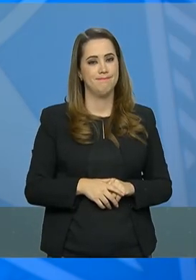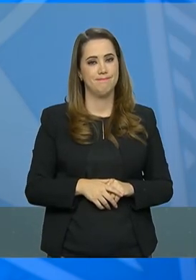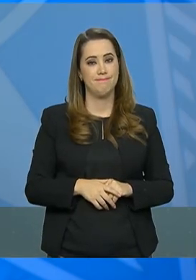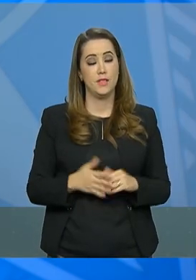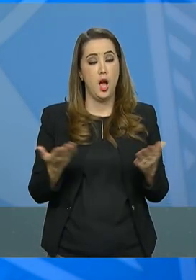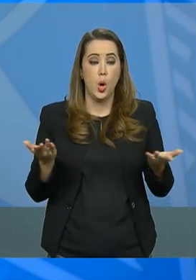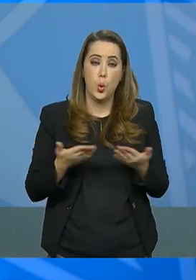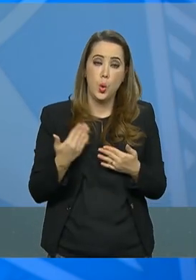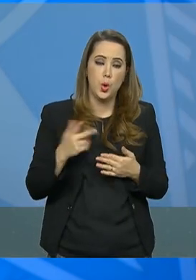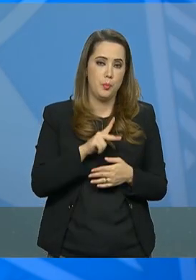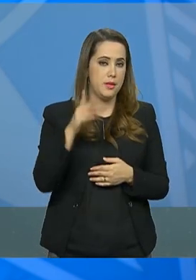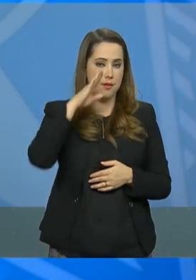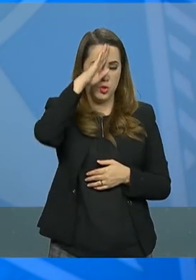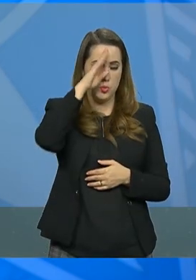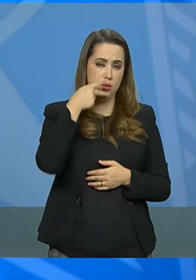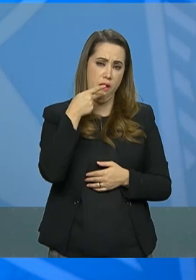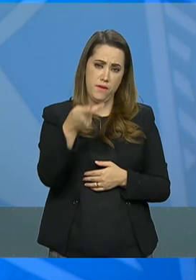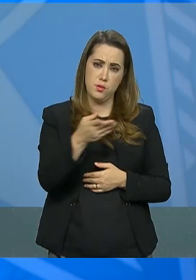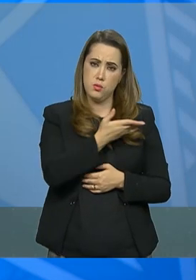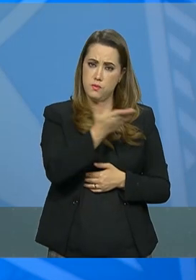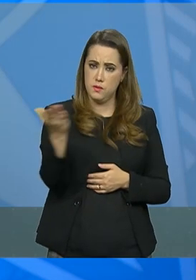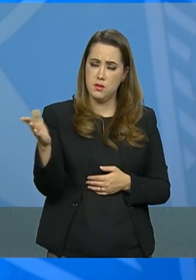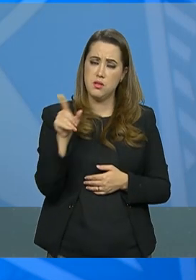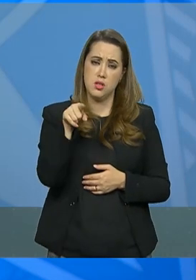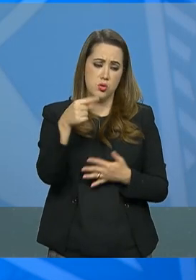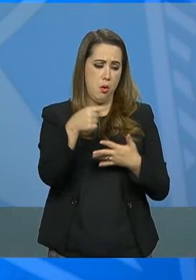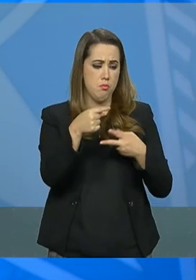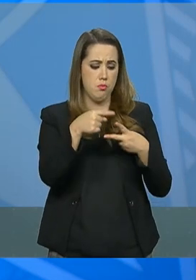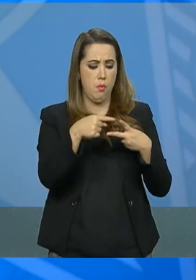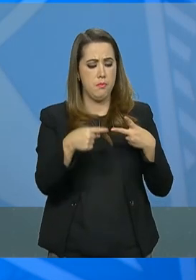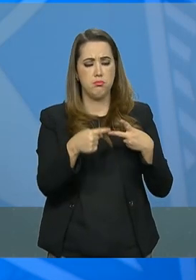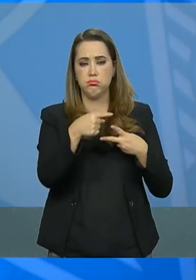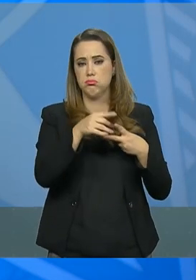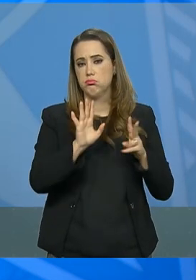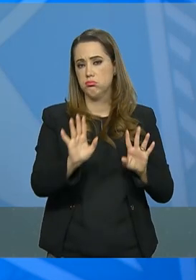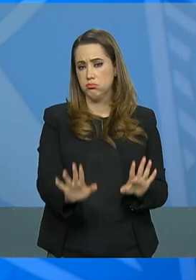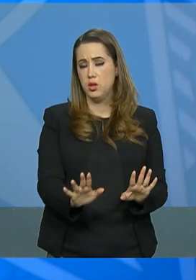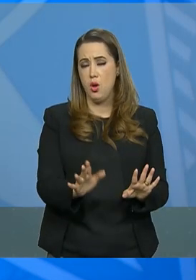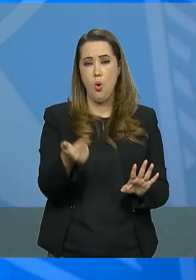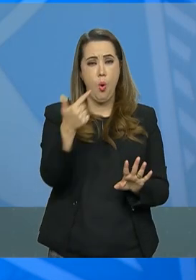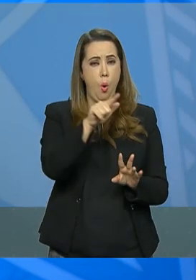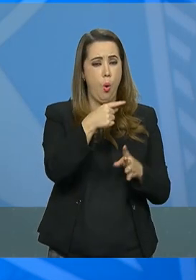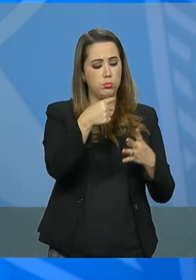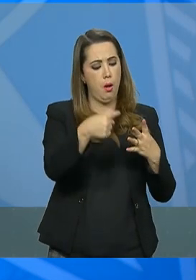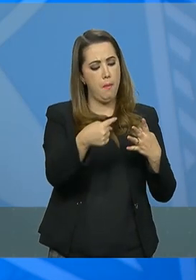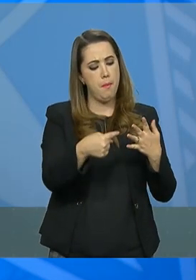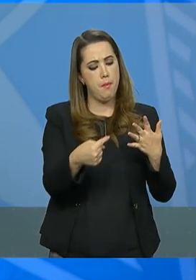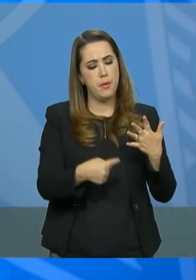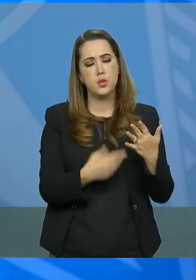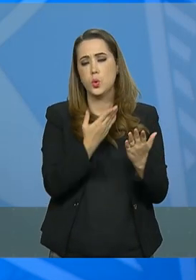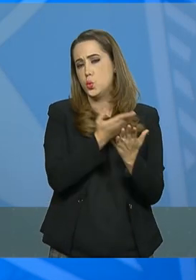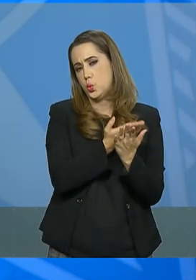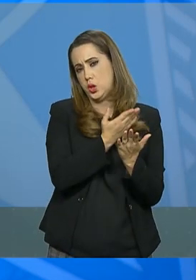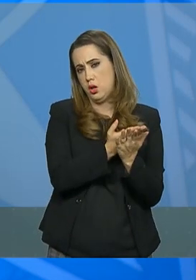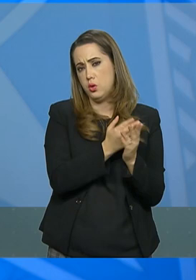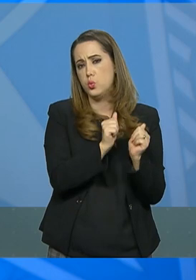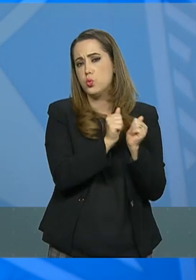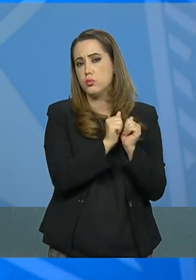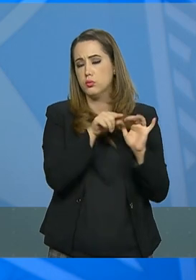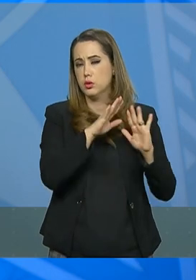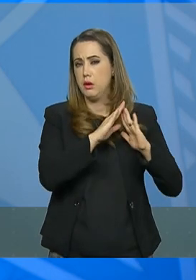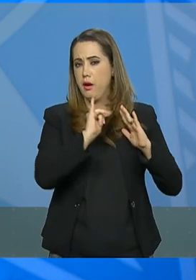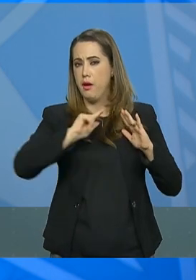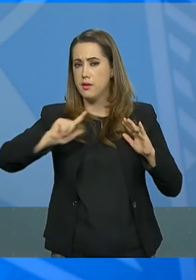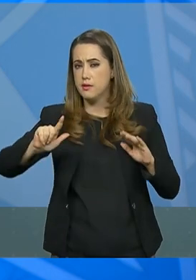a imprensa, são esses pontos que você vocalizou. Outros pontos estão sob análise da Casa Civil,